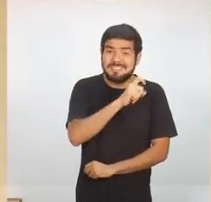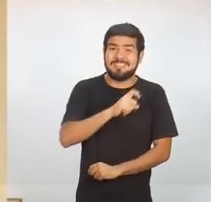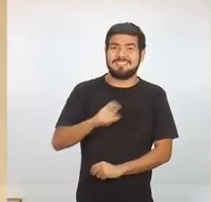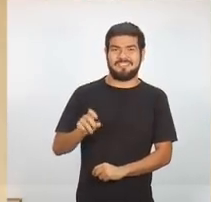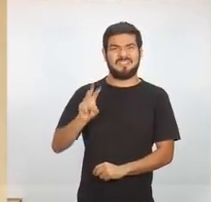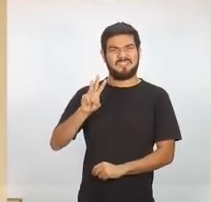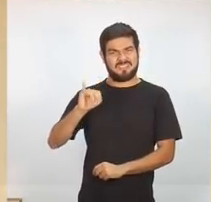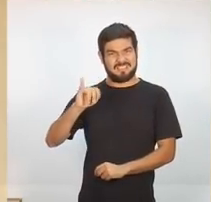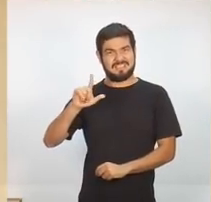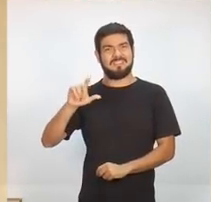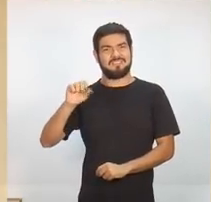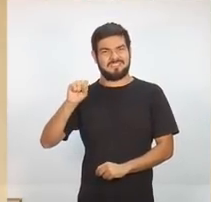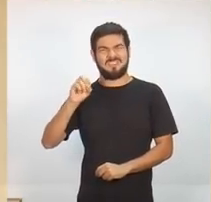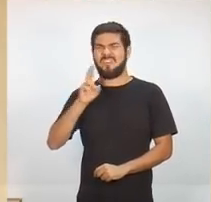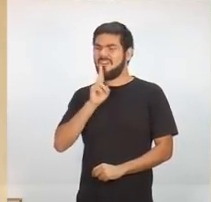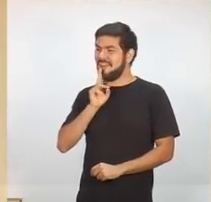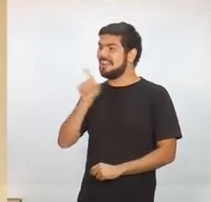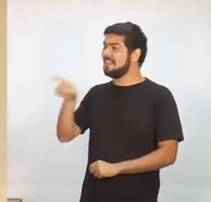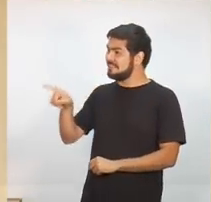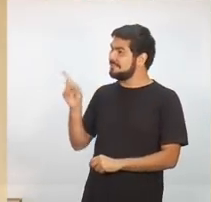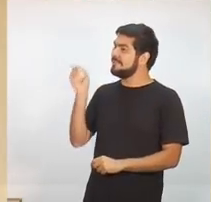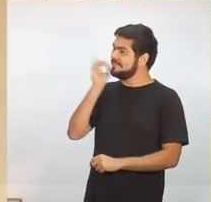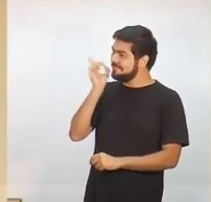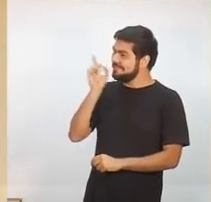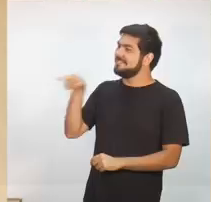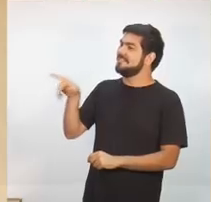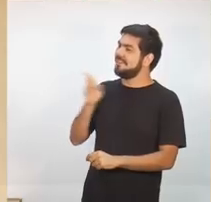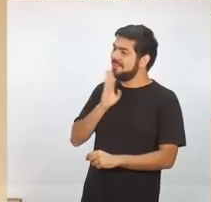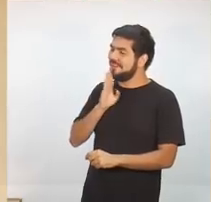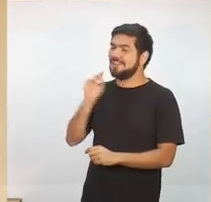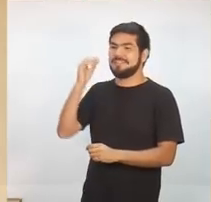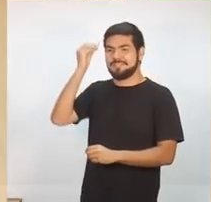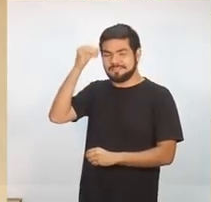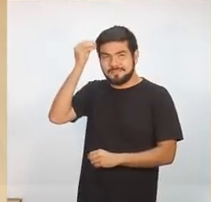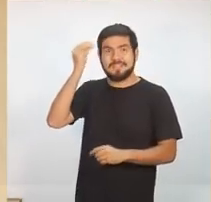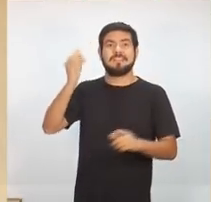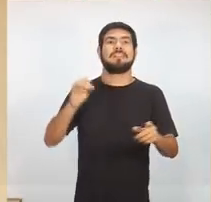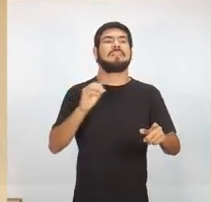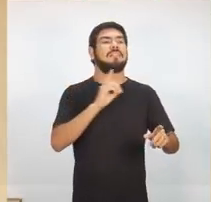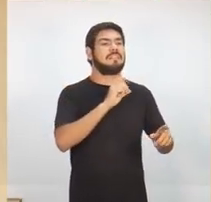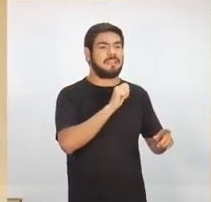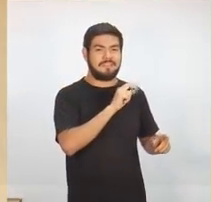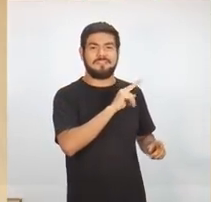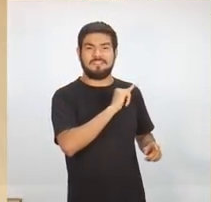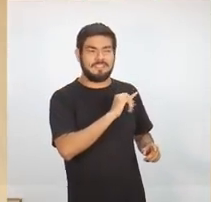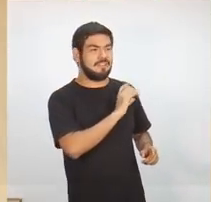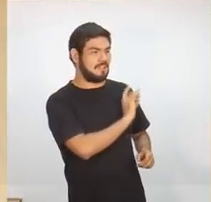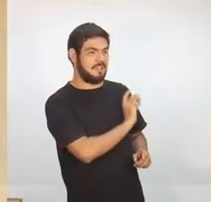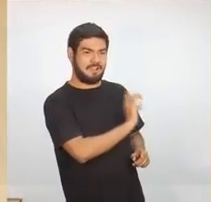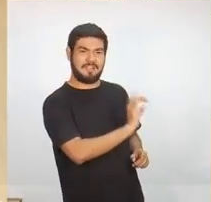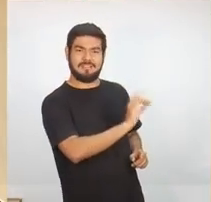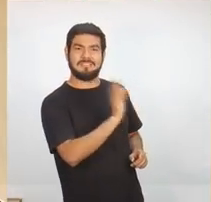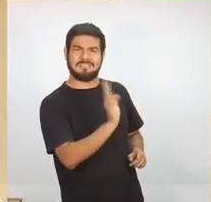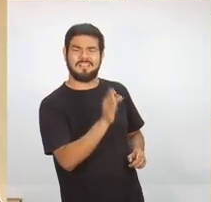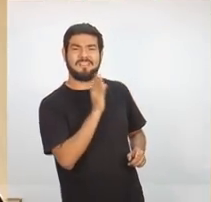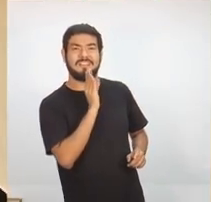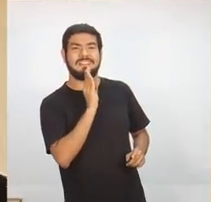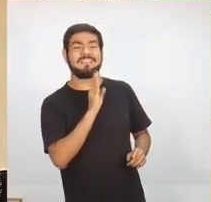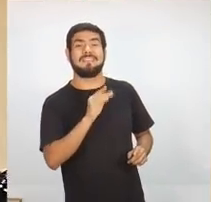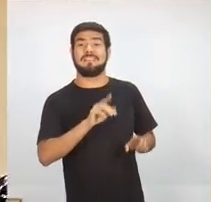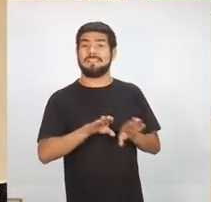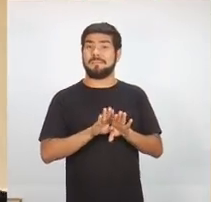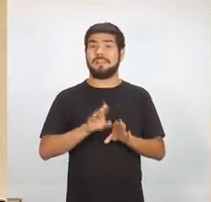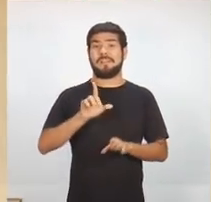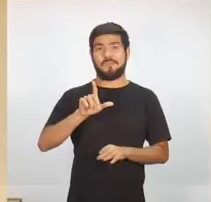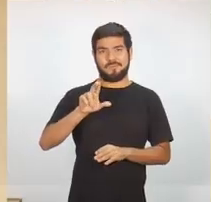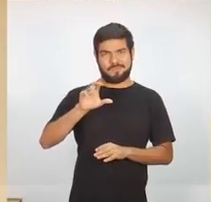Wilson conhece muito bem, porque lida com isso sempre, todos os dias, o candidato Davi Almeida, o candidato Omar Aziz, Bergui da UGT e também a